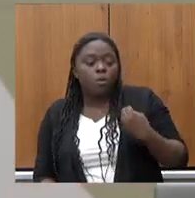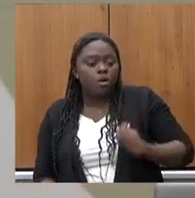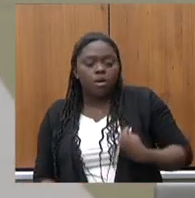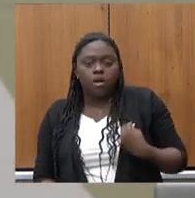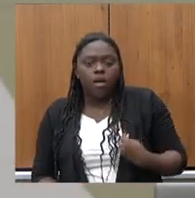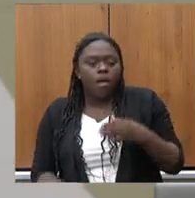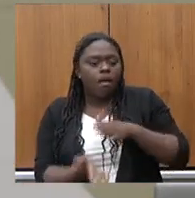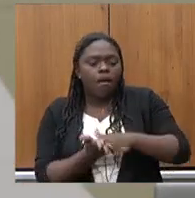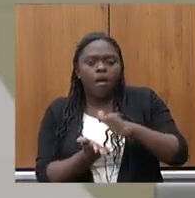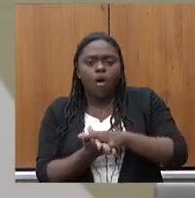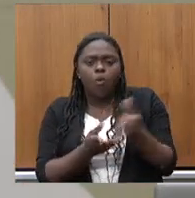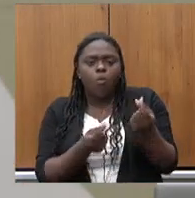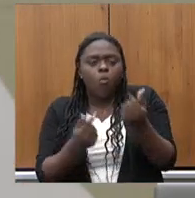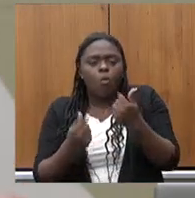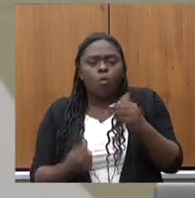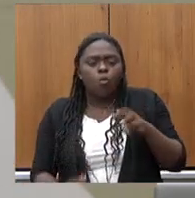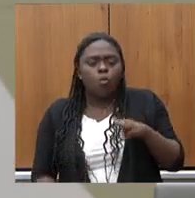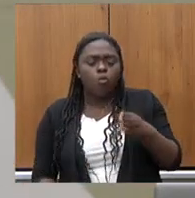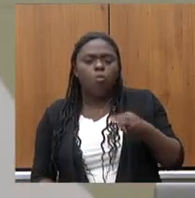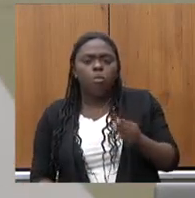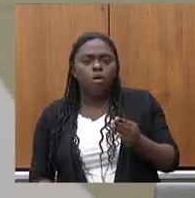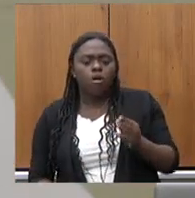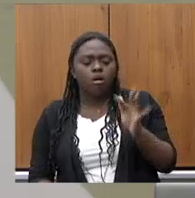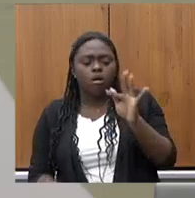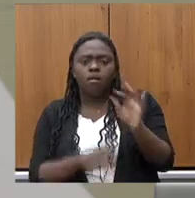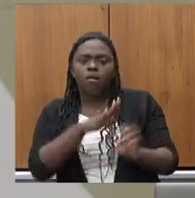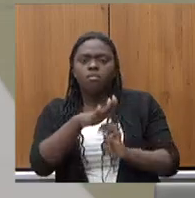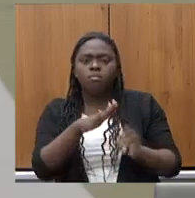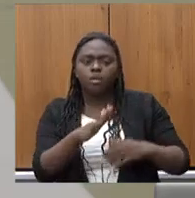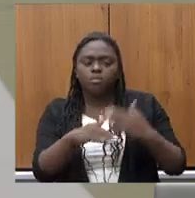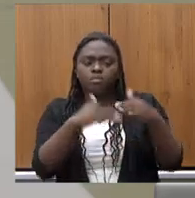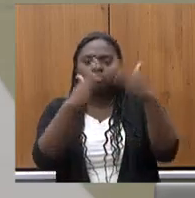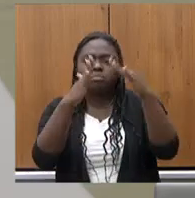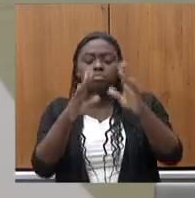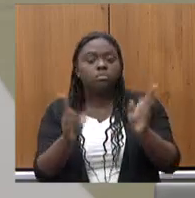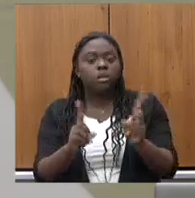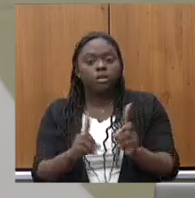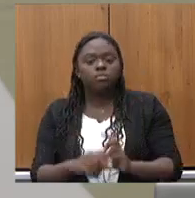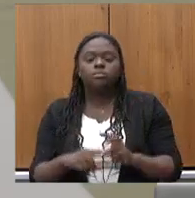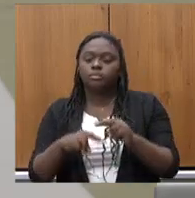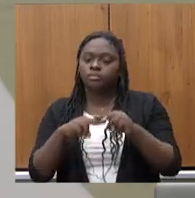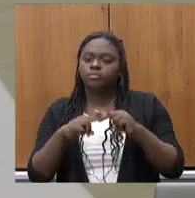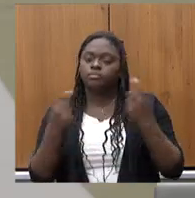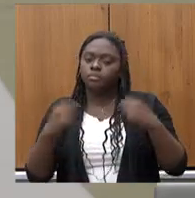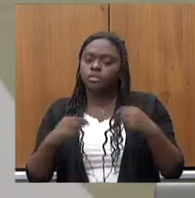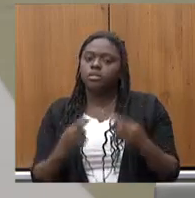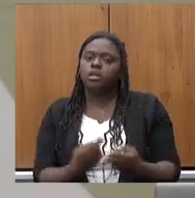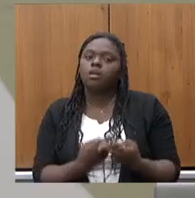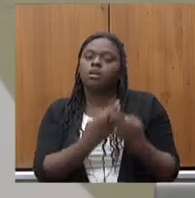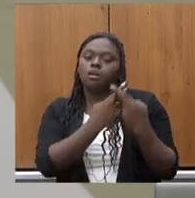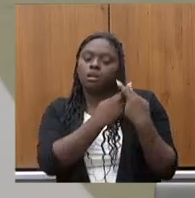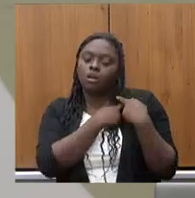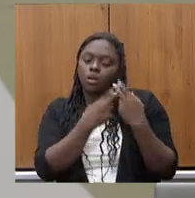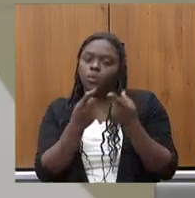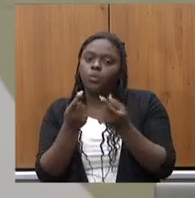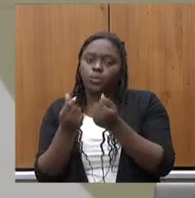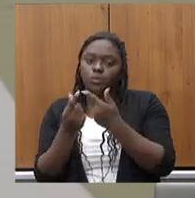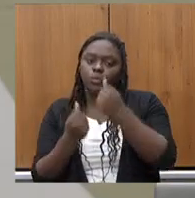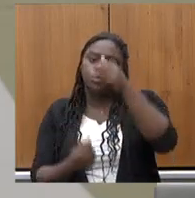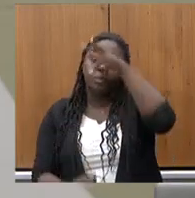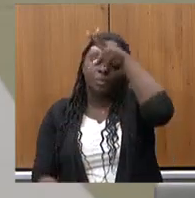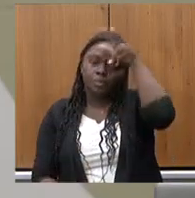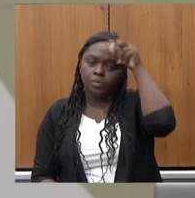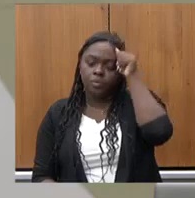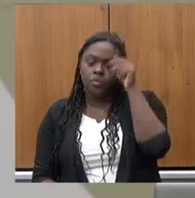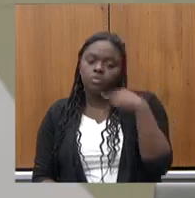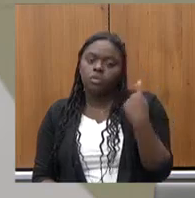não foi pra frente então nós temos que ter muita responsabilidade com o dinheiro público e isso é que